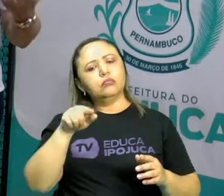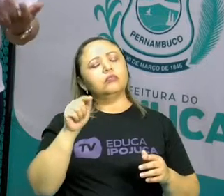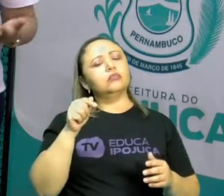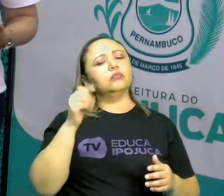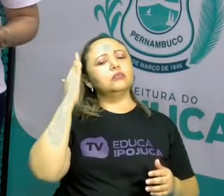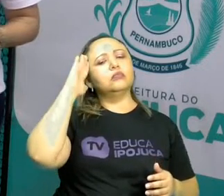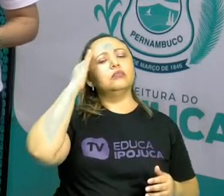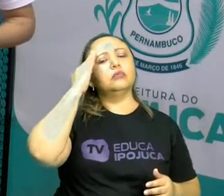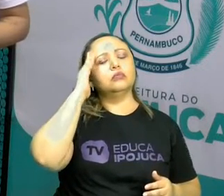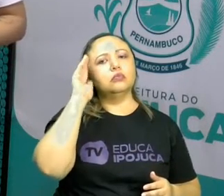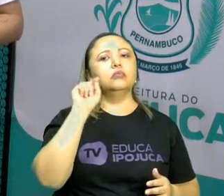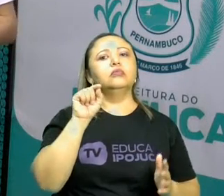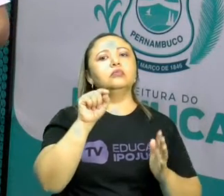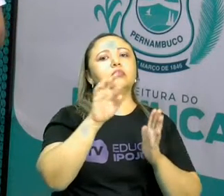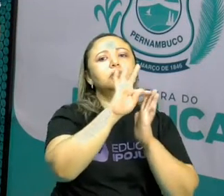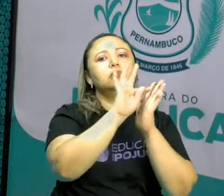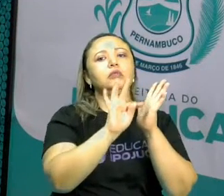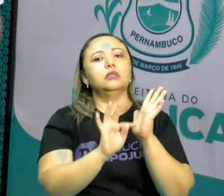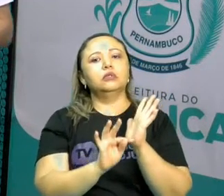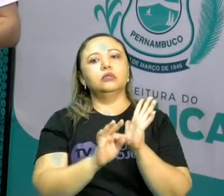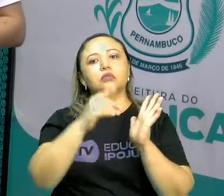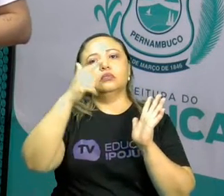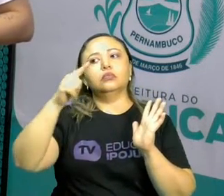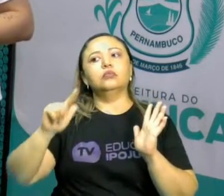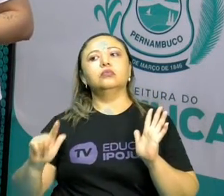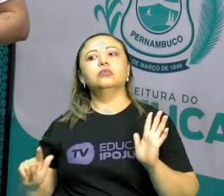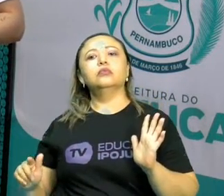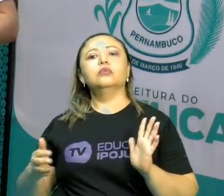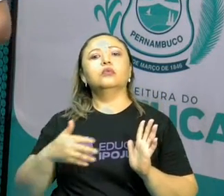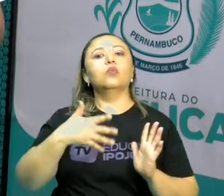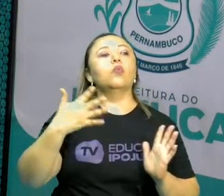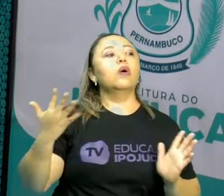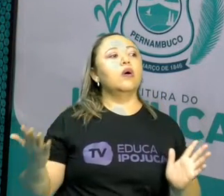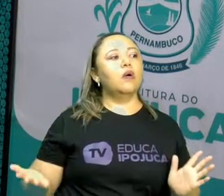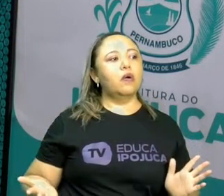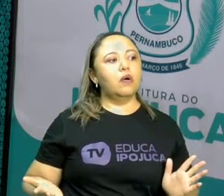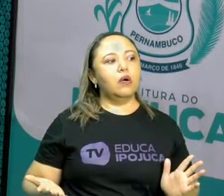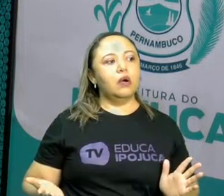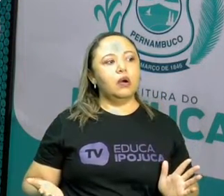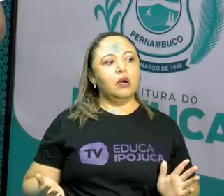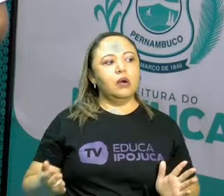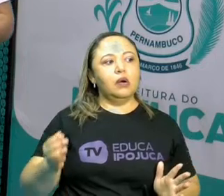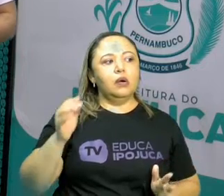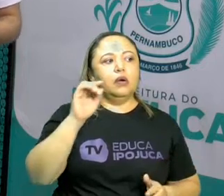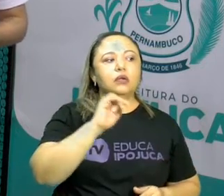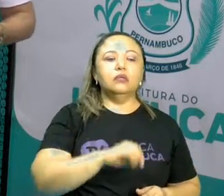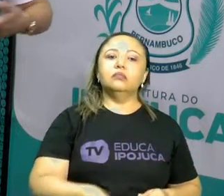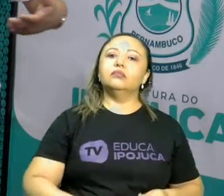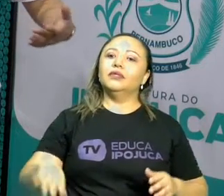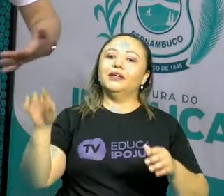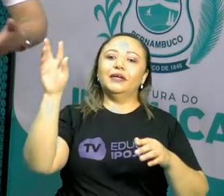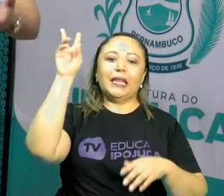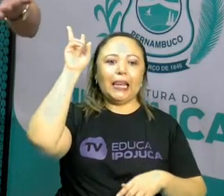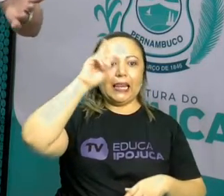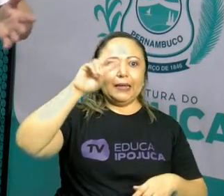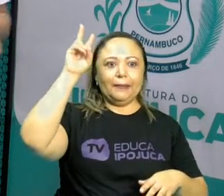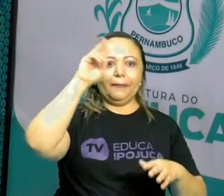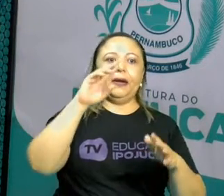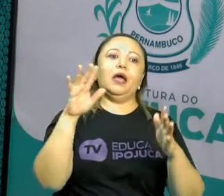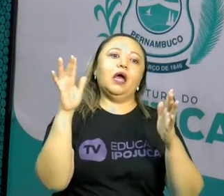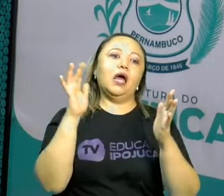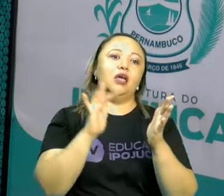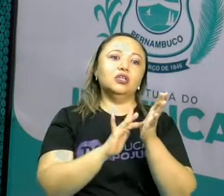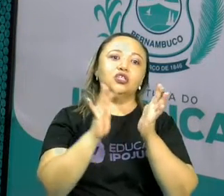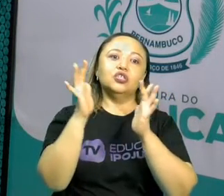sua mente? Você lembrou, provavelmente, da passagem bíblica. Jesus, onde ele aí, né, se reúne